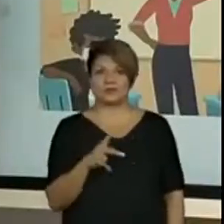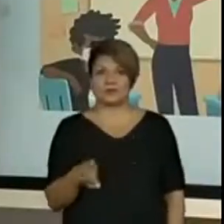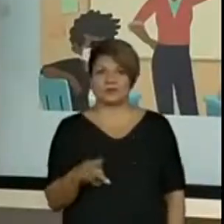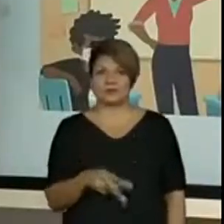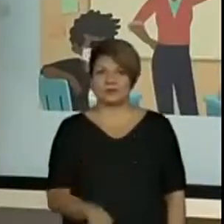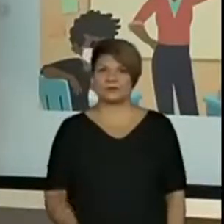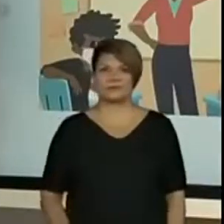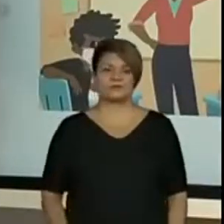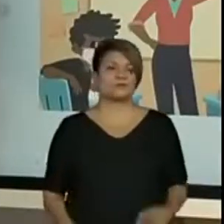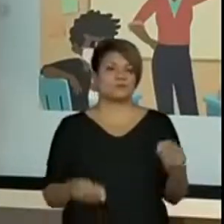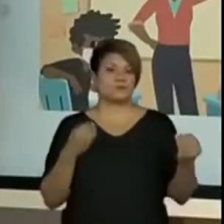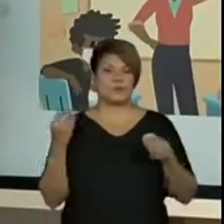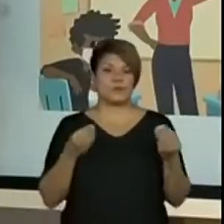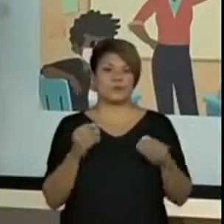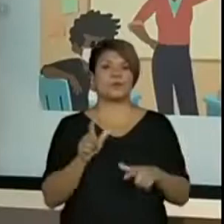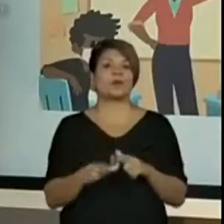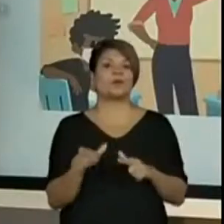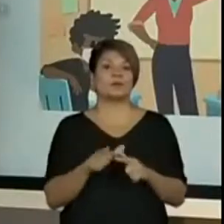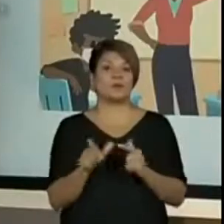sabe com que letra começa o professor?